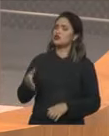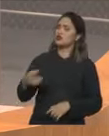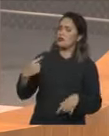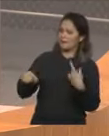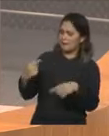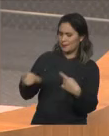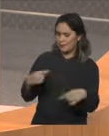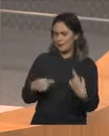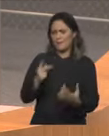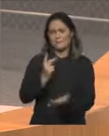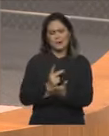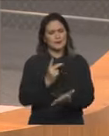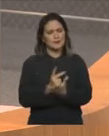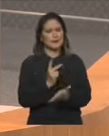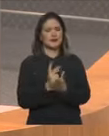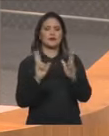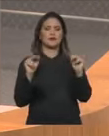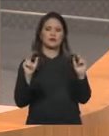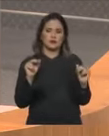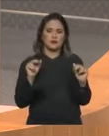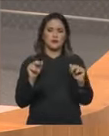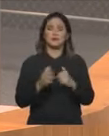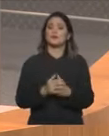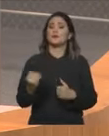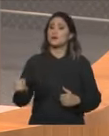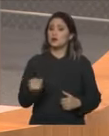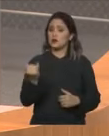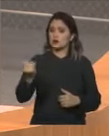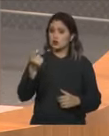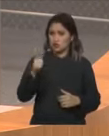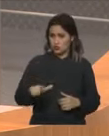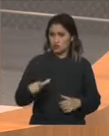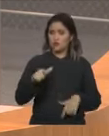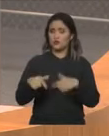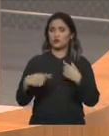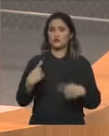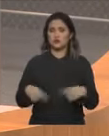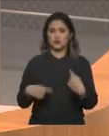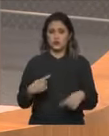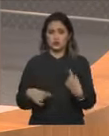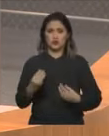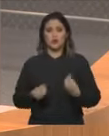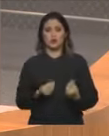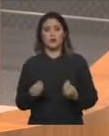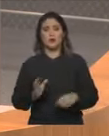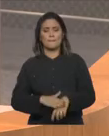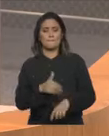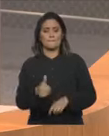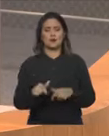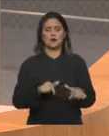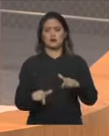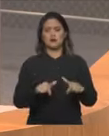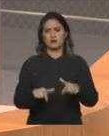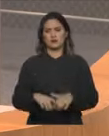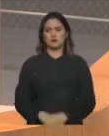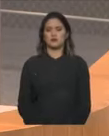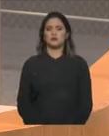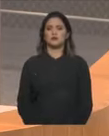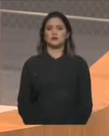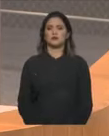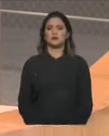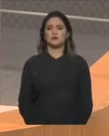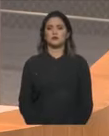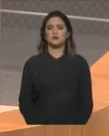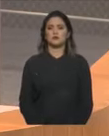mais uma vez, discutirmos as formas de melhorar a prestação desse serviço. E o outro